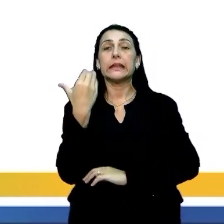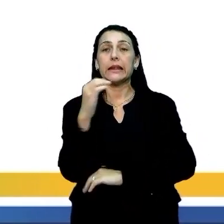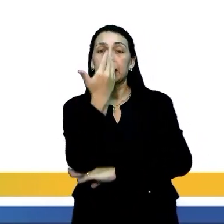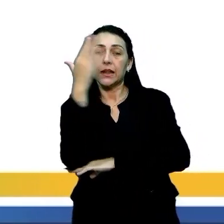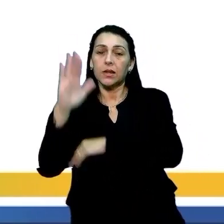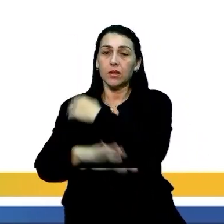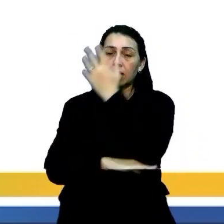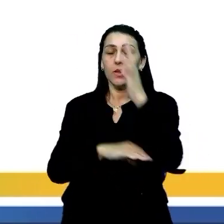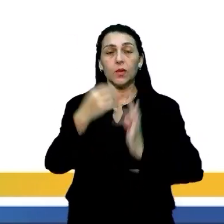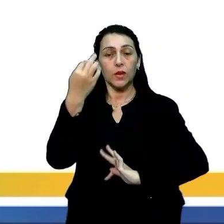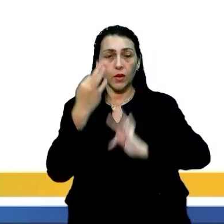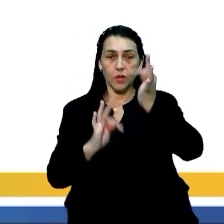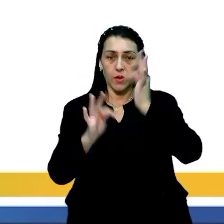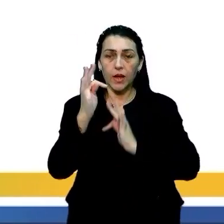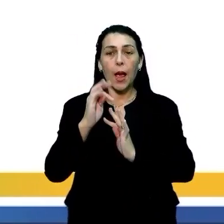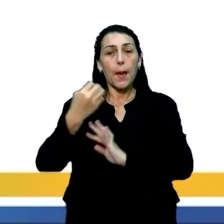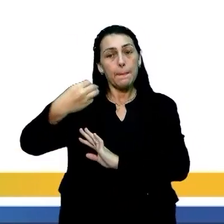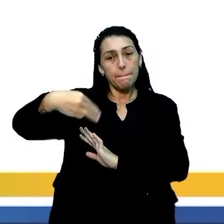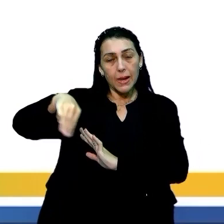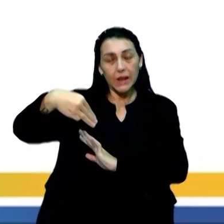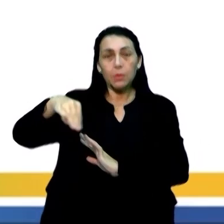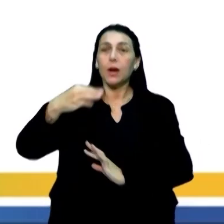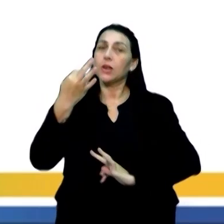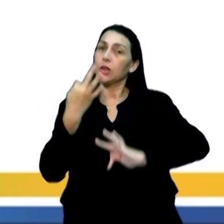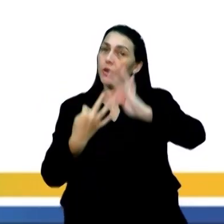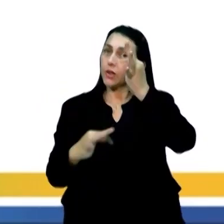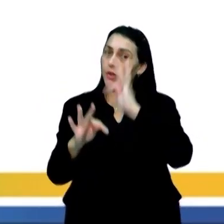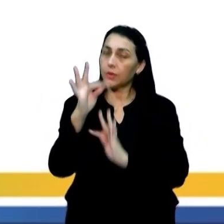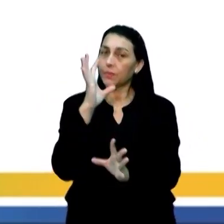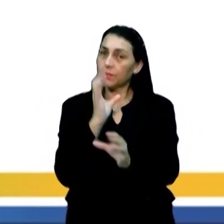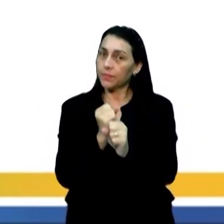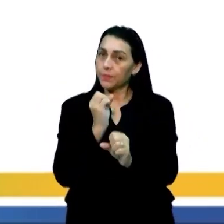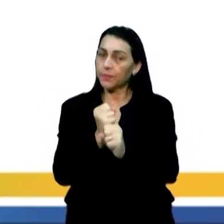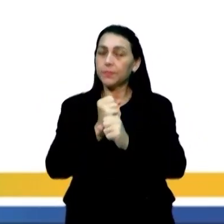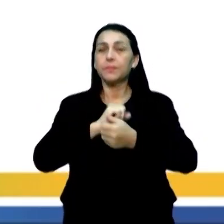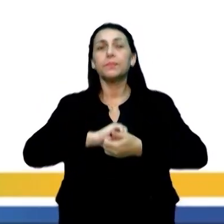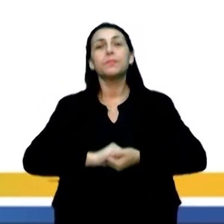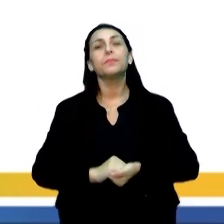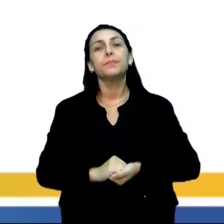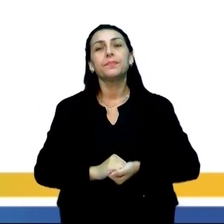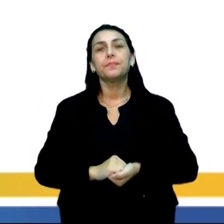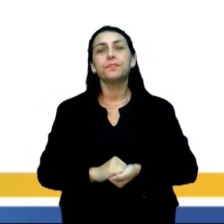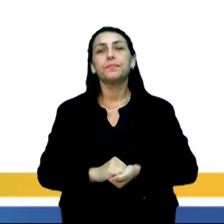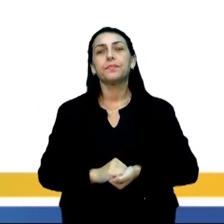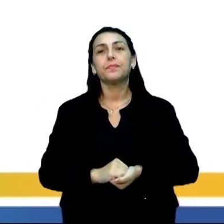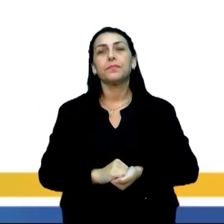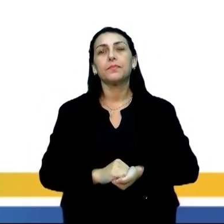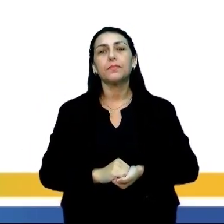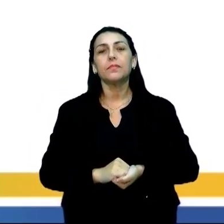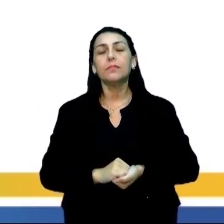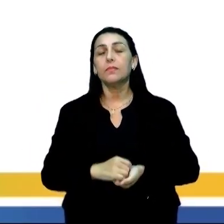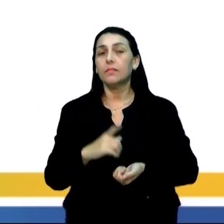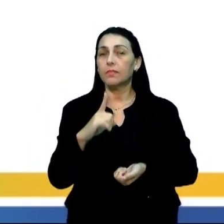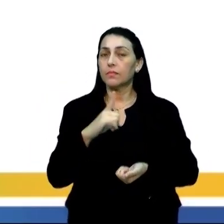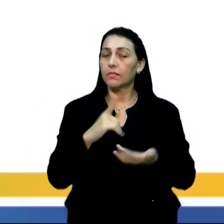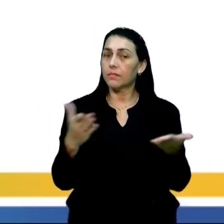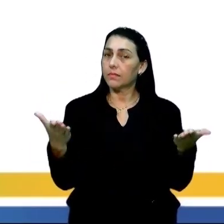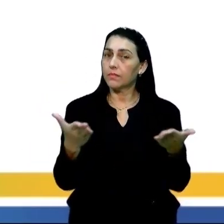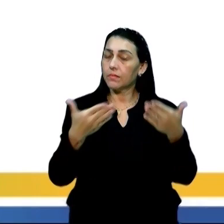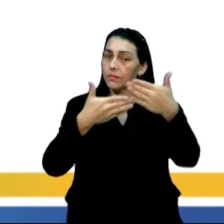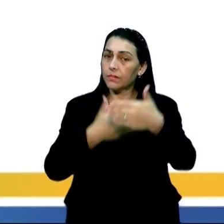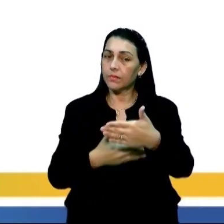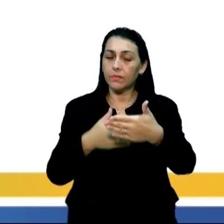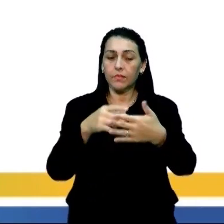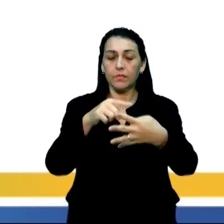natureza e suas tecnologias, matemática e suas tecnologias. Então, nós temos agora uma prova